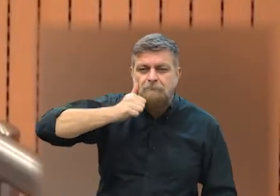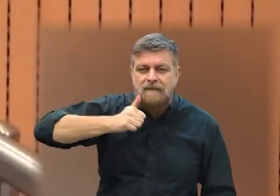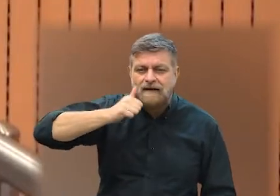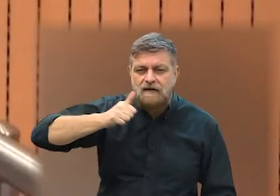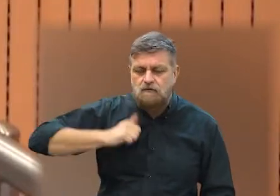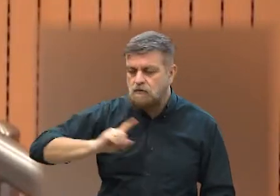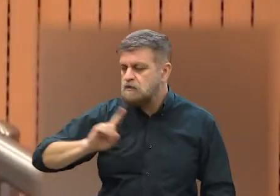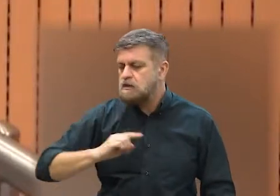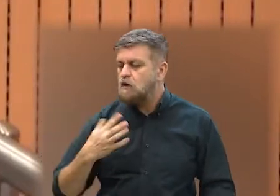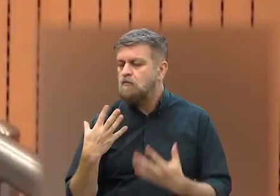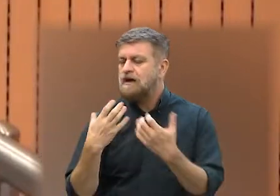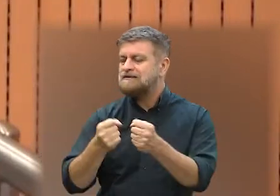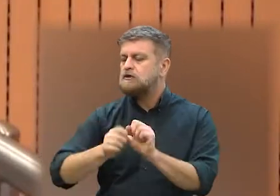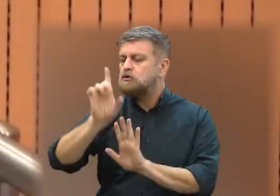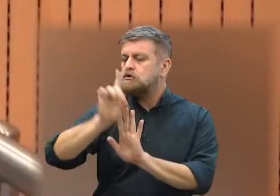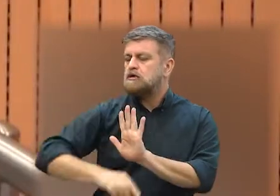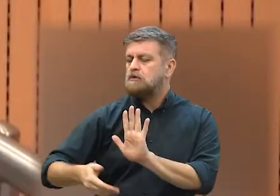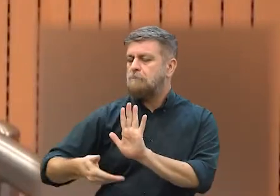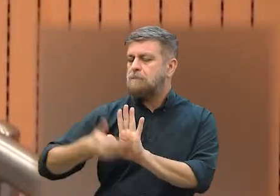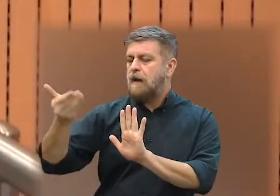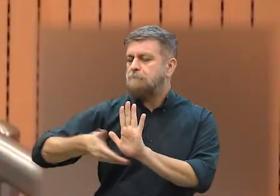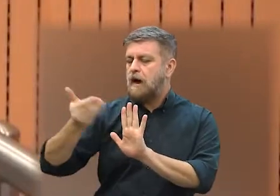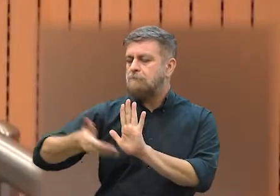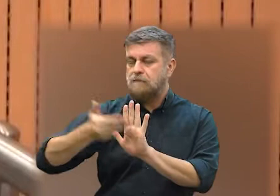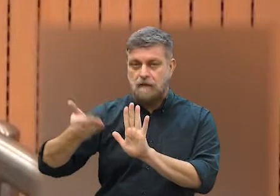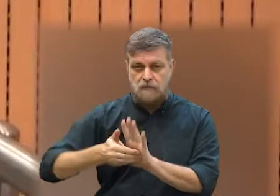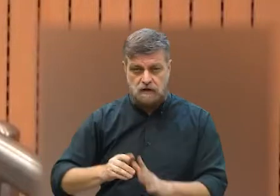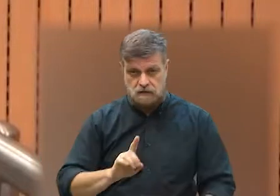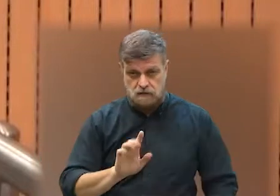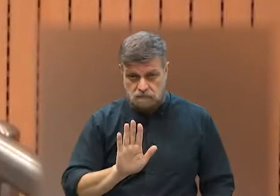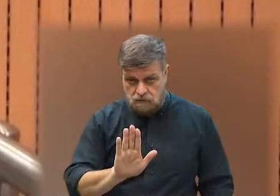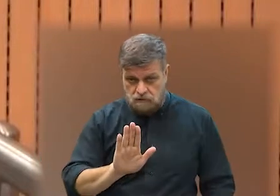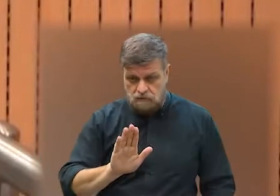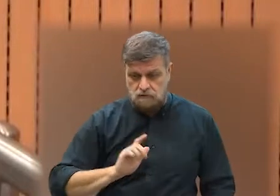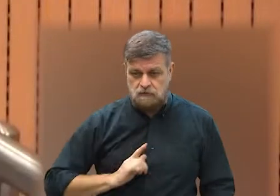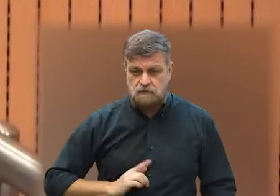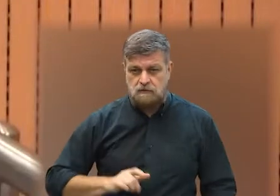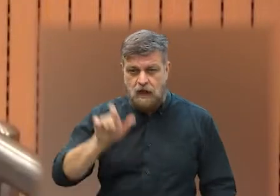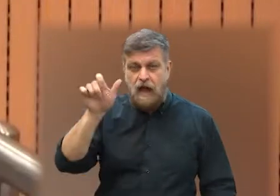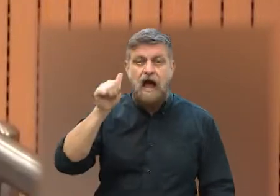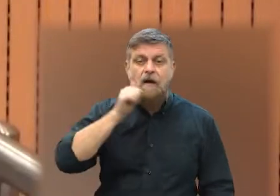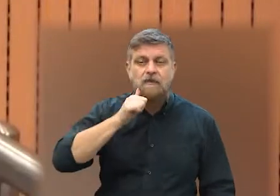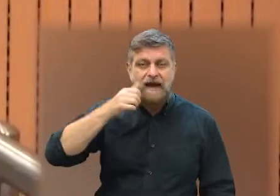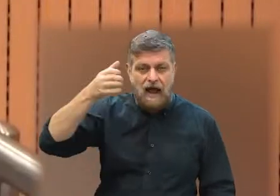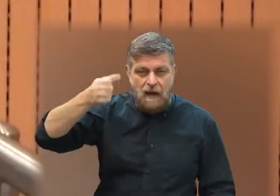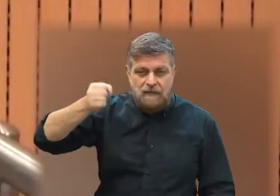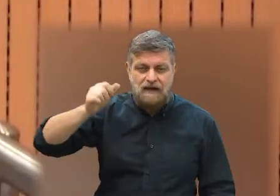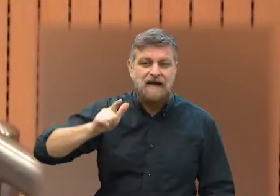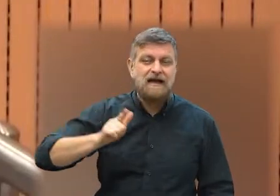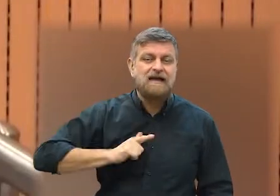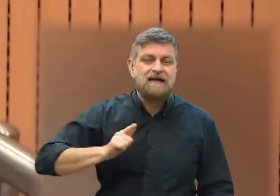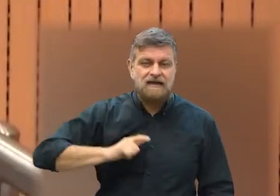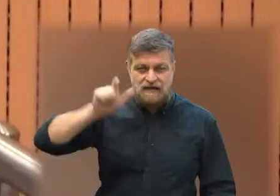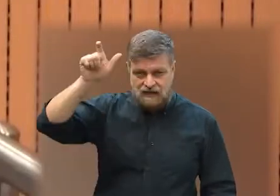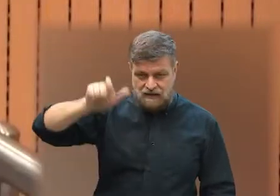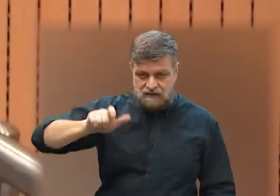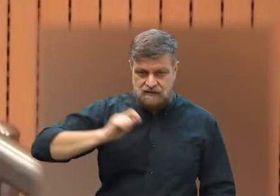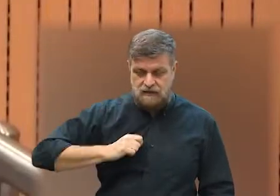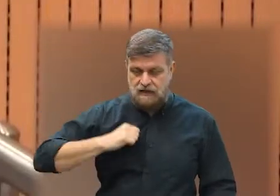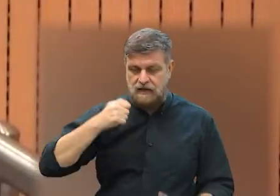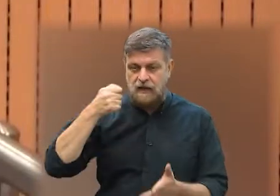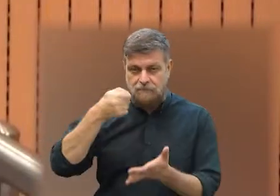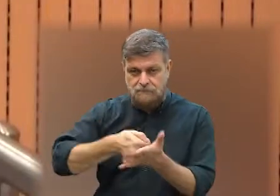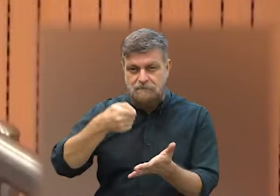todo negou o direito dela, e quando eu falo da branca, porque a maioria, quem tem